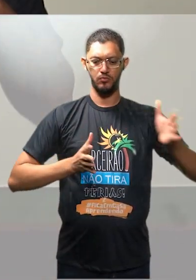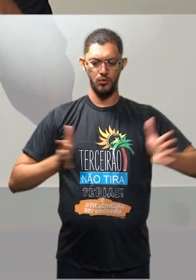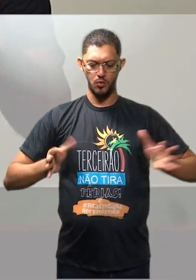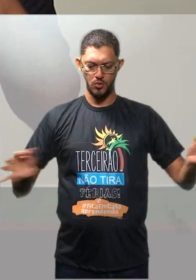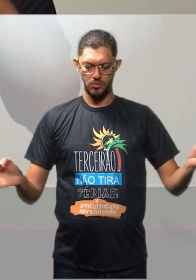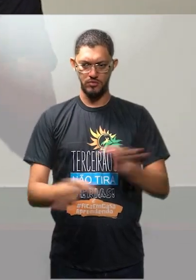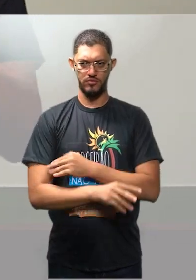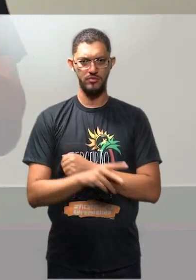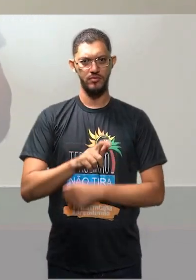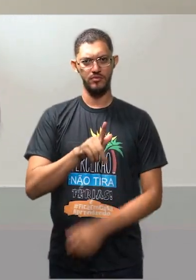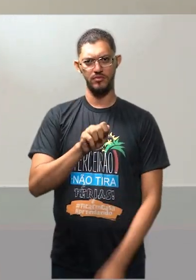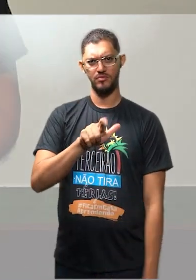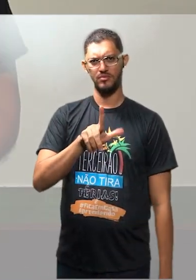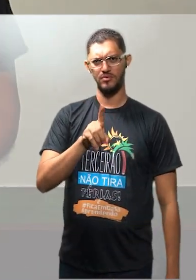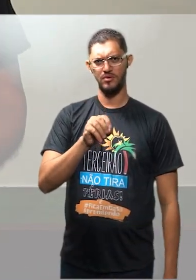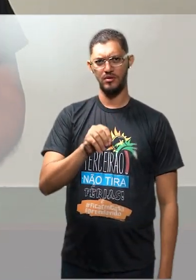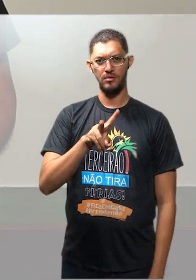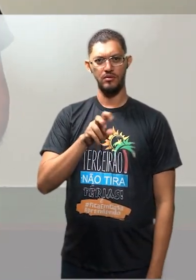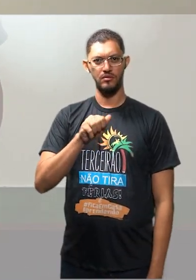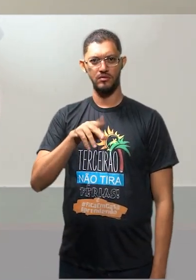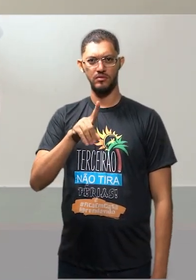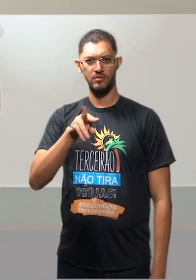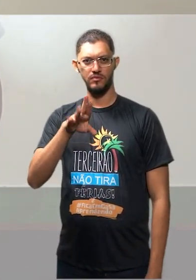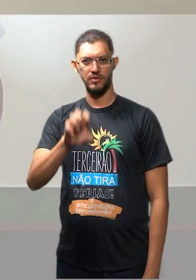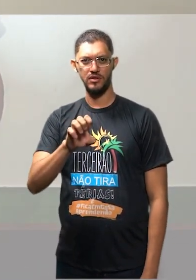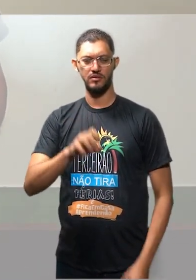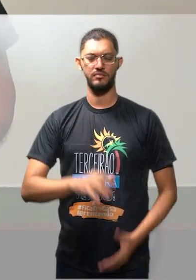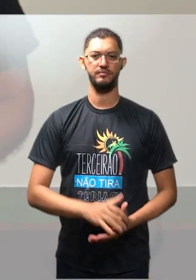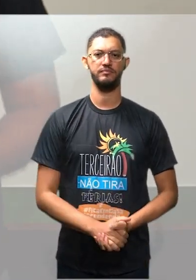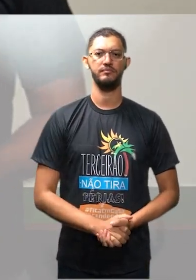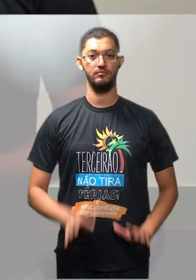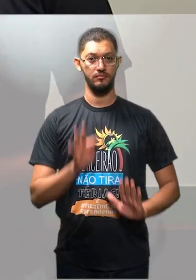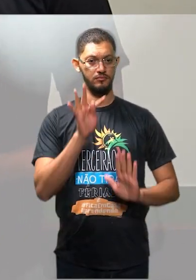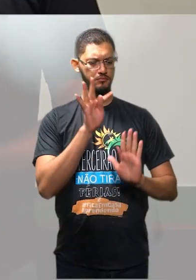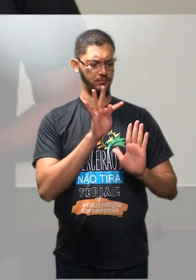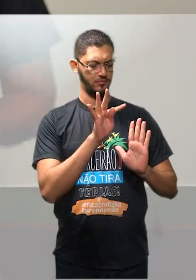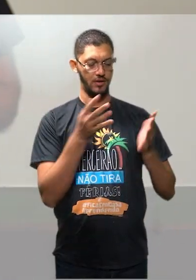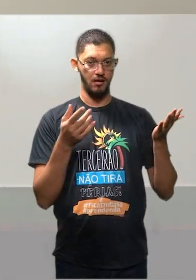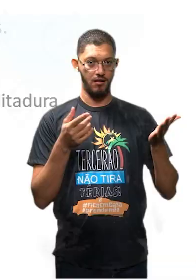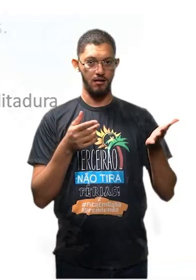Geraldo Vandré Testando a cuca agora, tá pessoal?